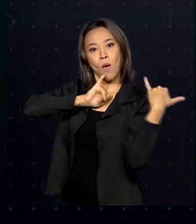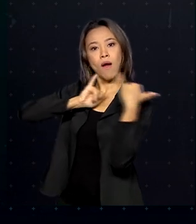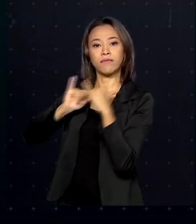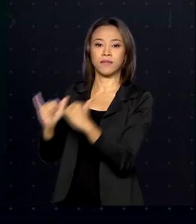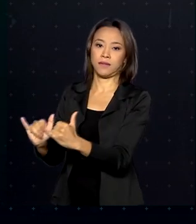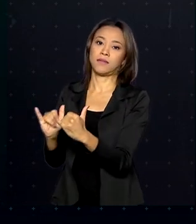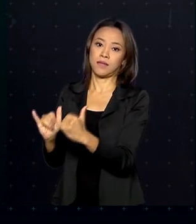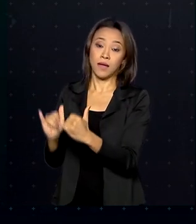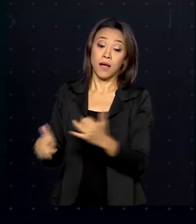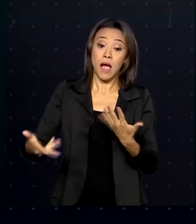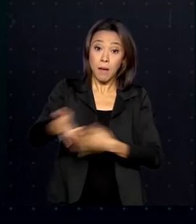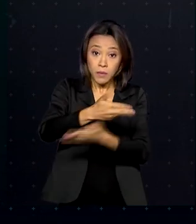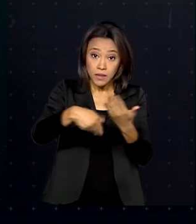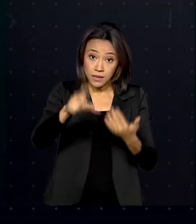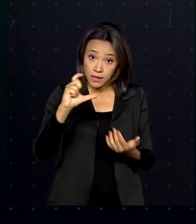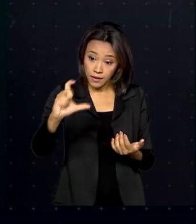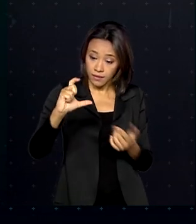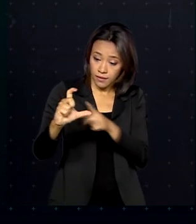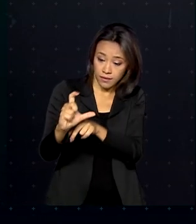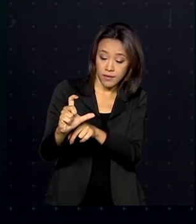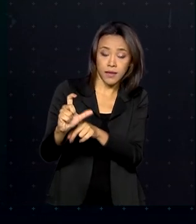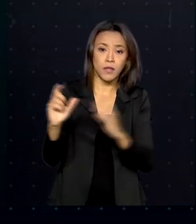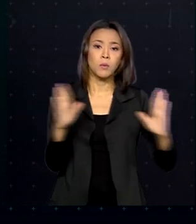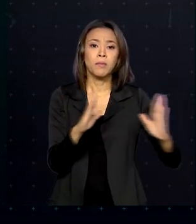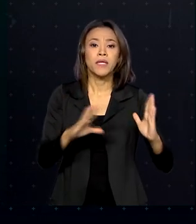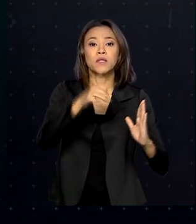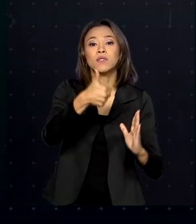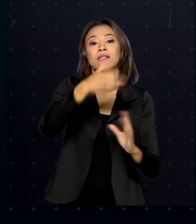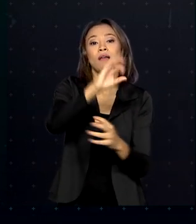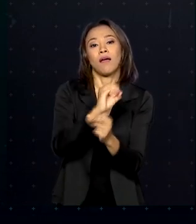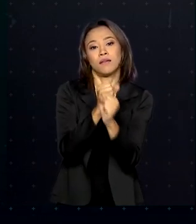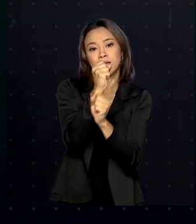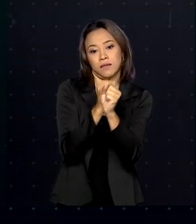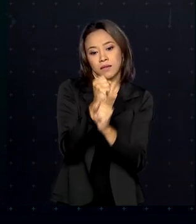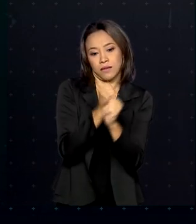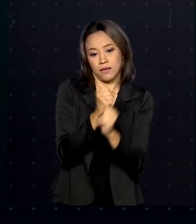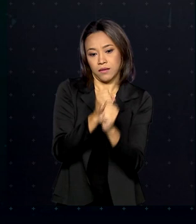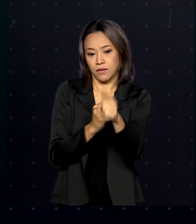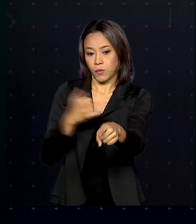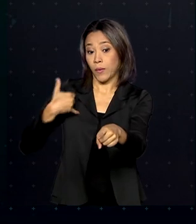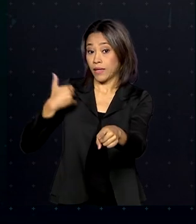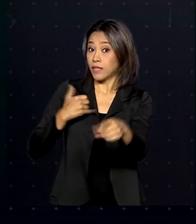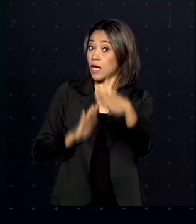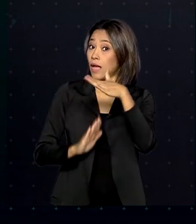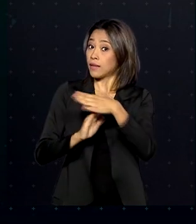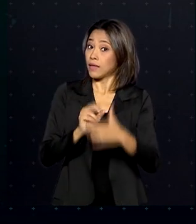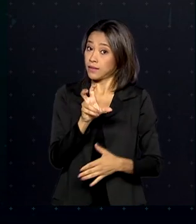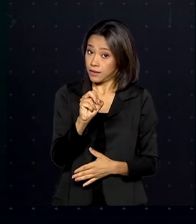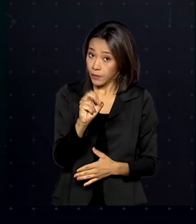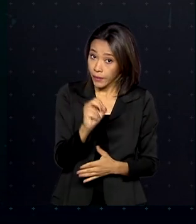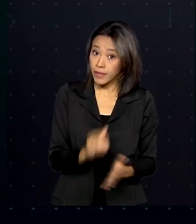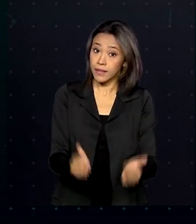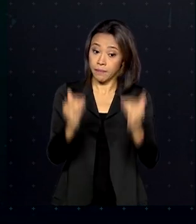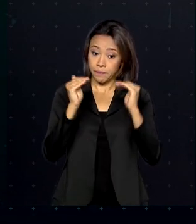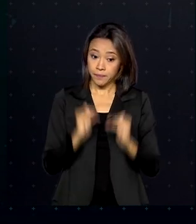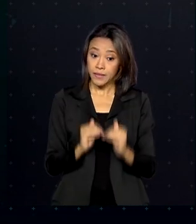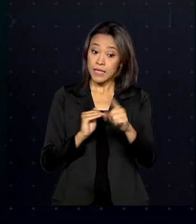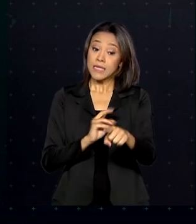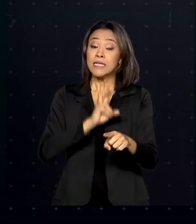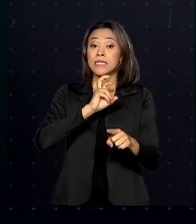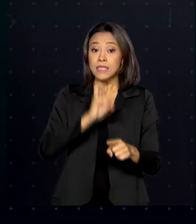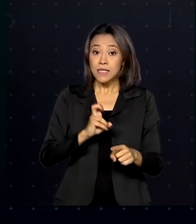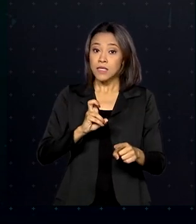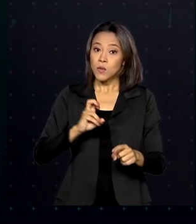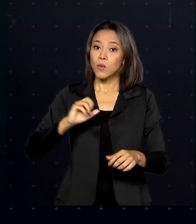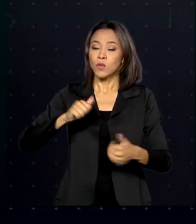renovação da CNH passou a ser a cada 10 anos para motoristas até 50 anos, a cada 5 anos para aqueles